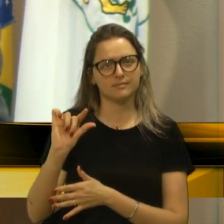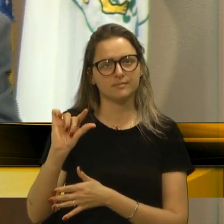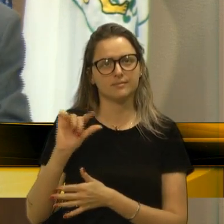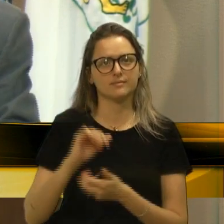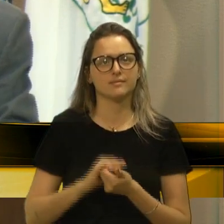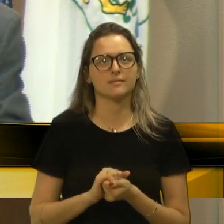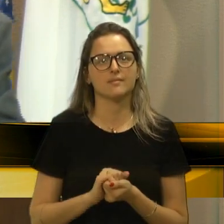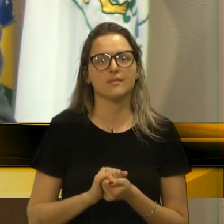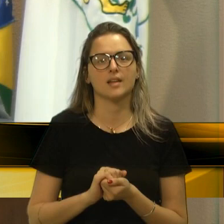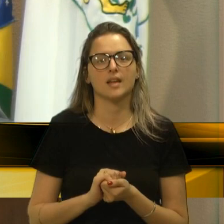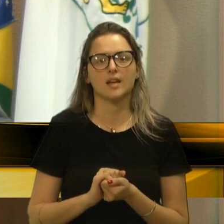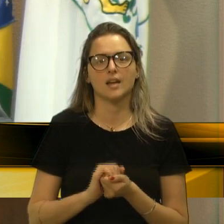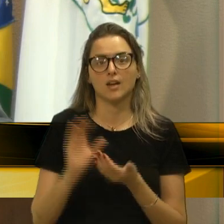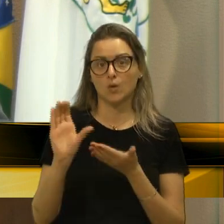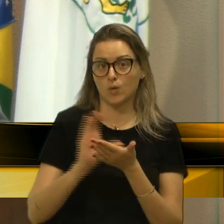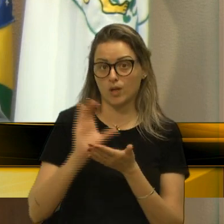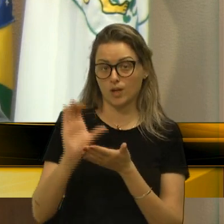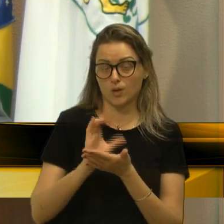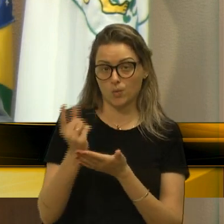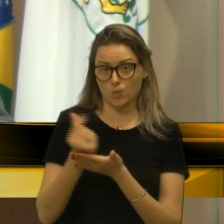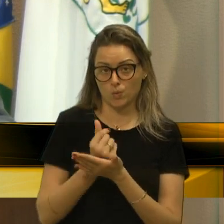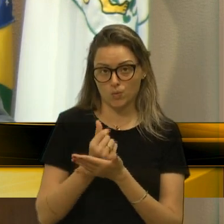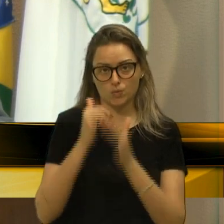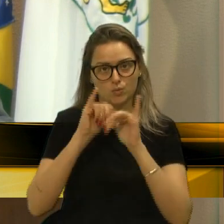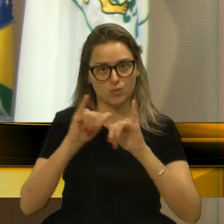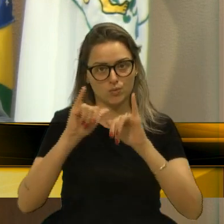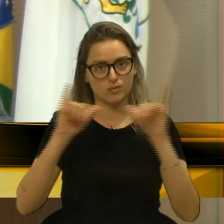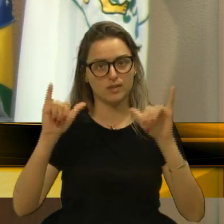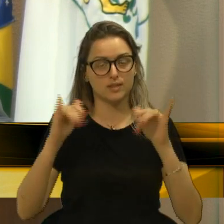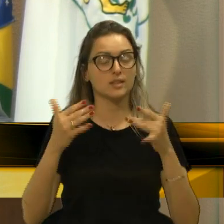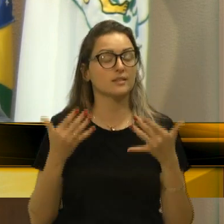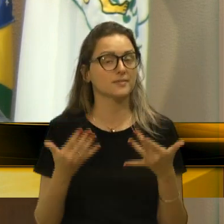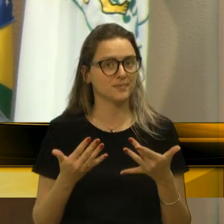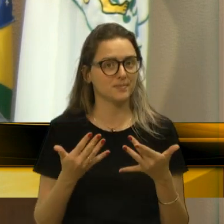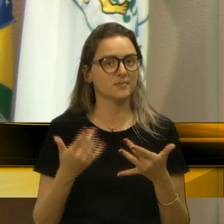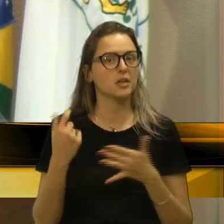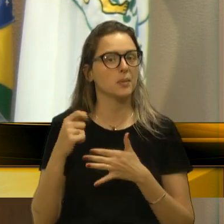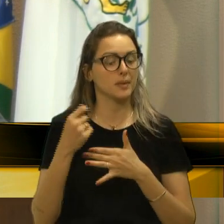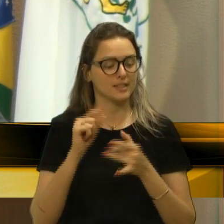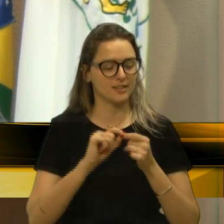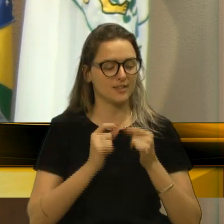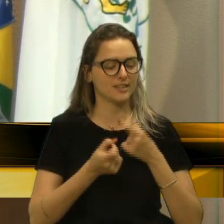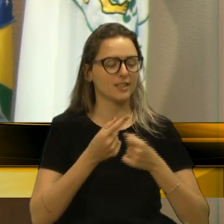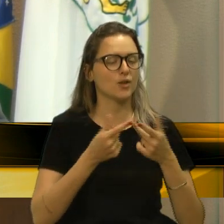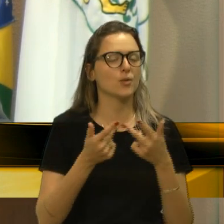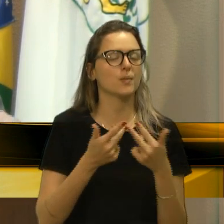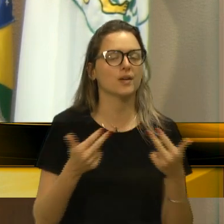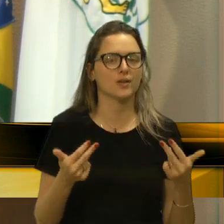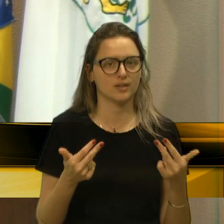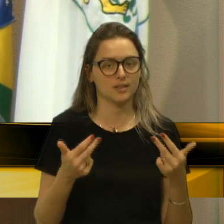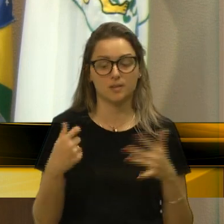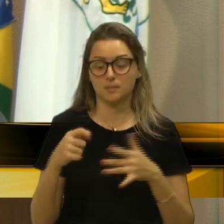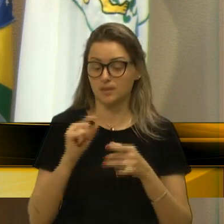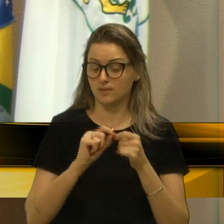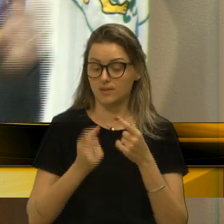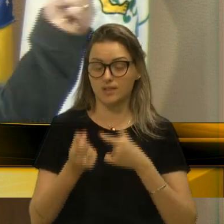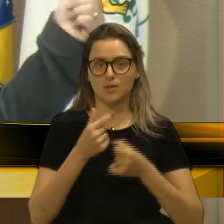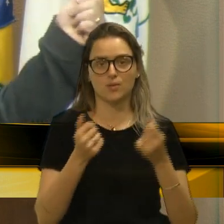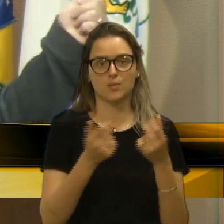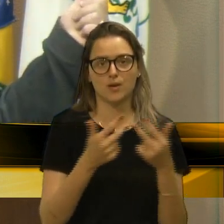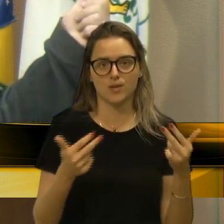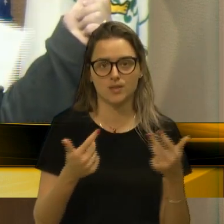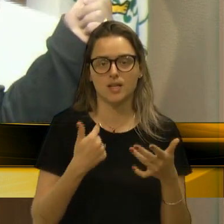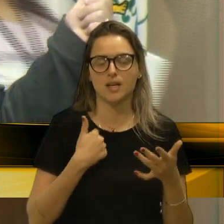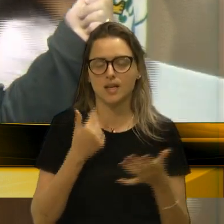A verba de publicidade, ó. Aí, meu amigo, tem que dar um jeito. Tem que dar um jeito. Eu estava